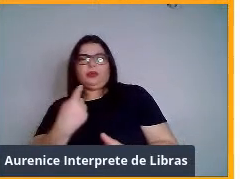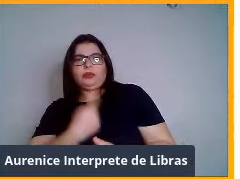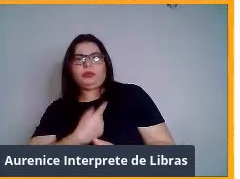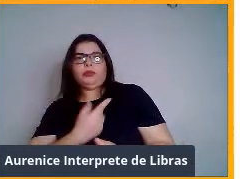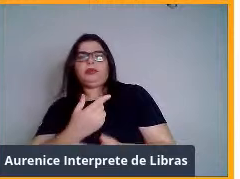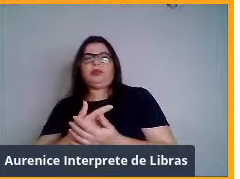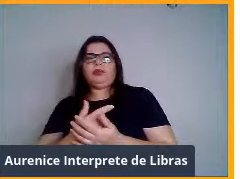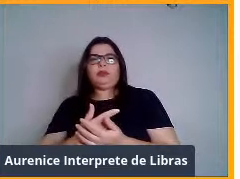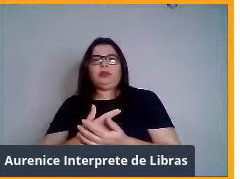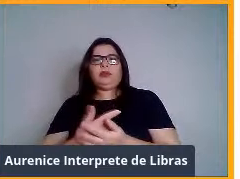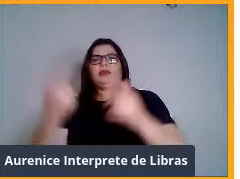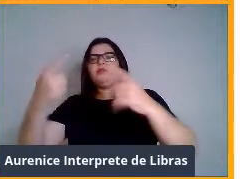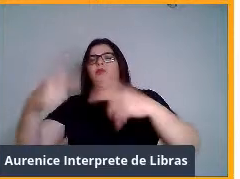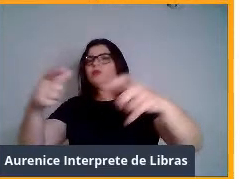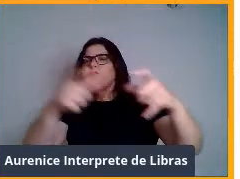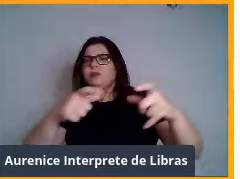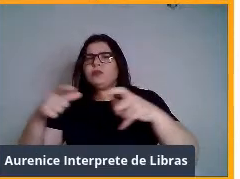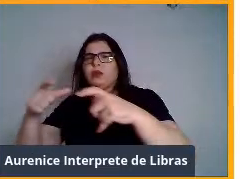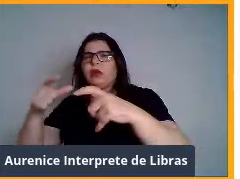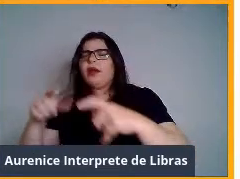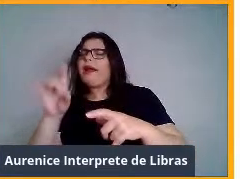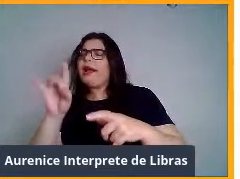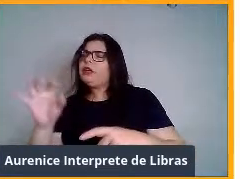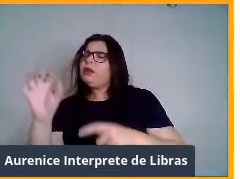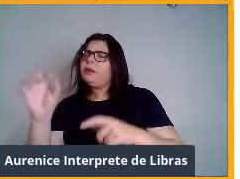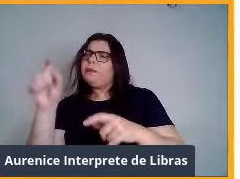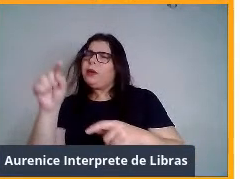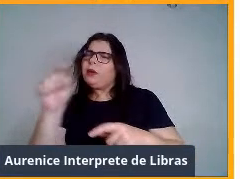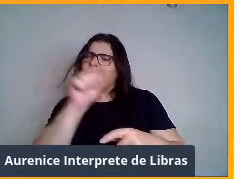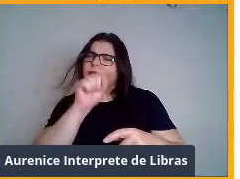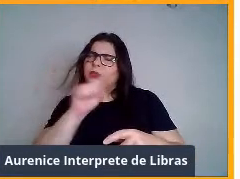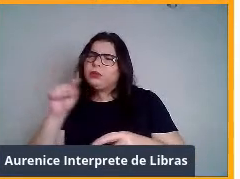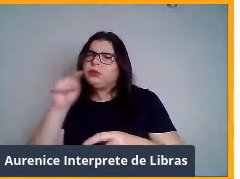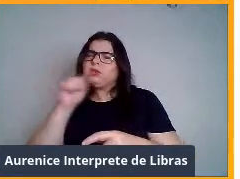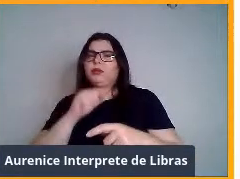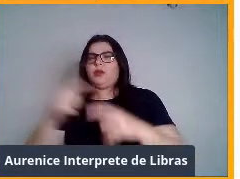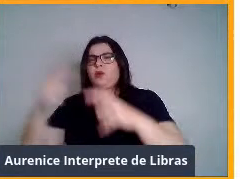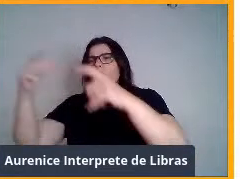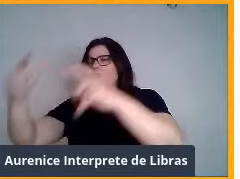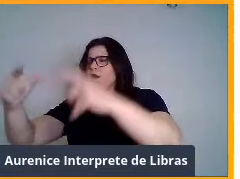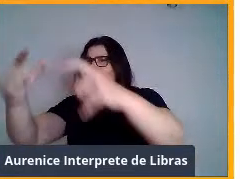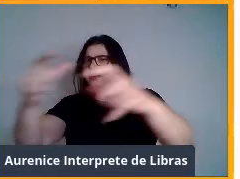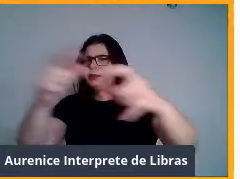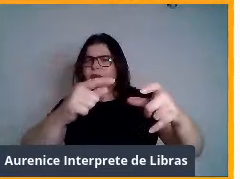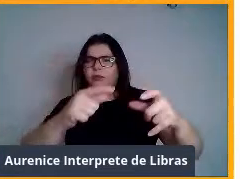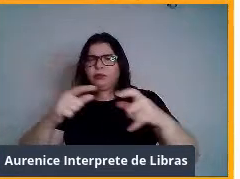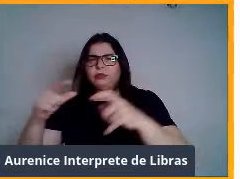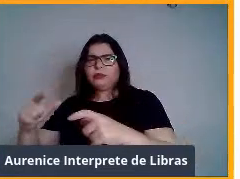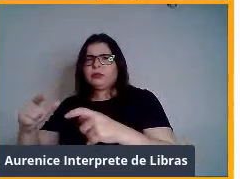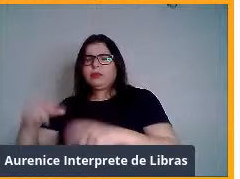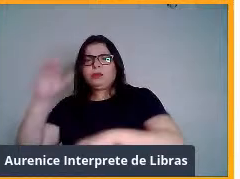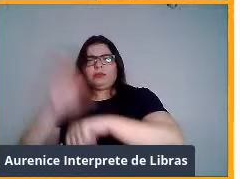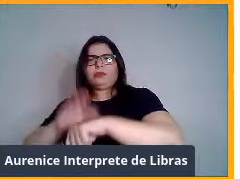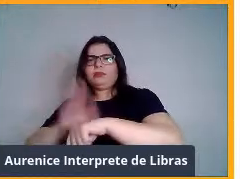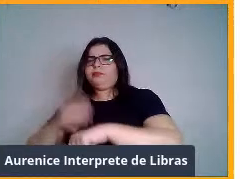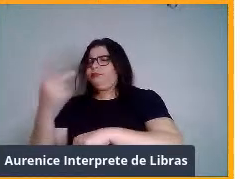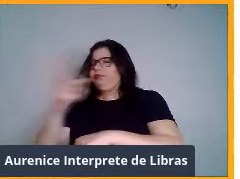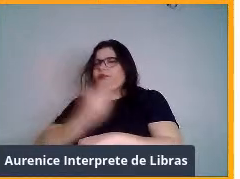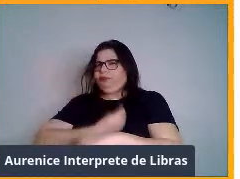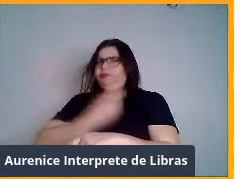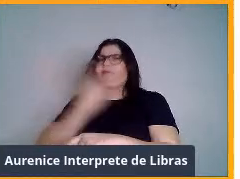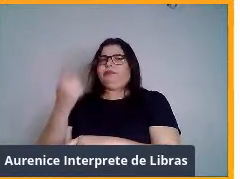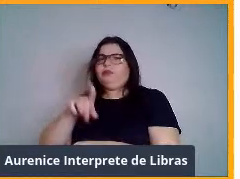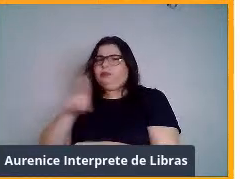polígonos, onde cada pontinho desse é uma localização do indivíduo em algum momento, né? Da sua vida, do dia, por exemplo, tá?